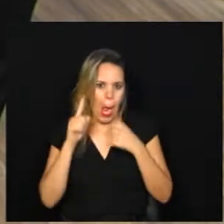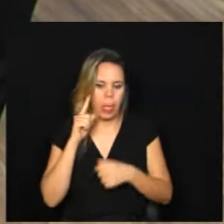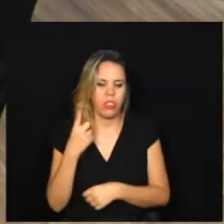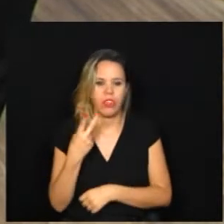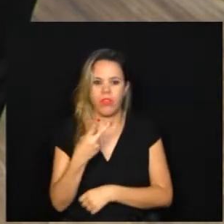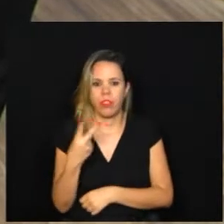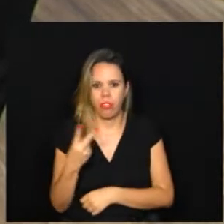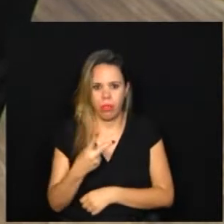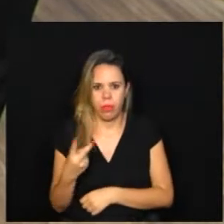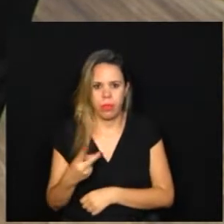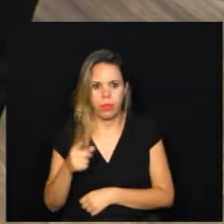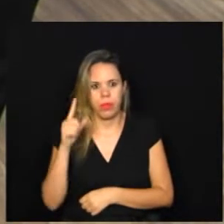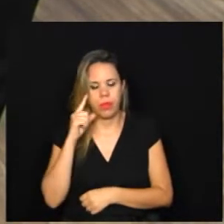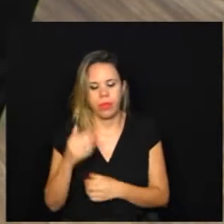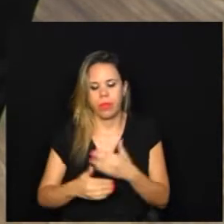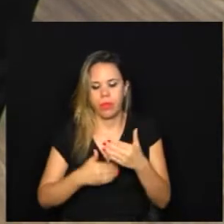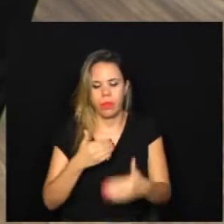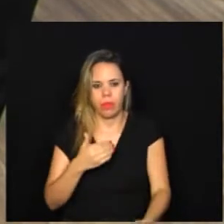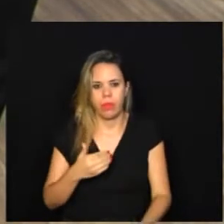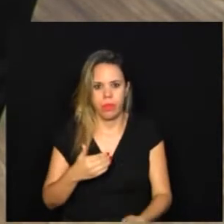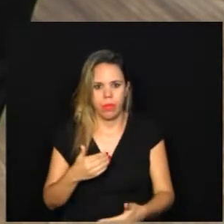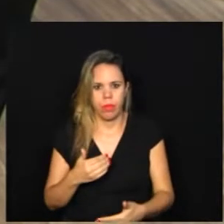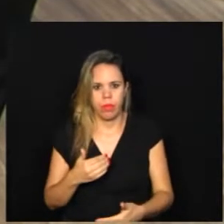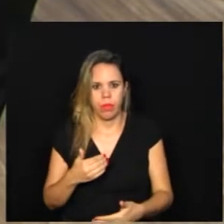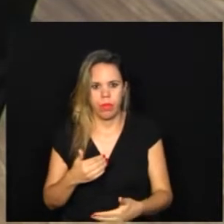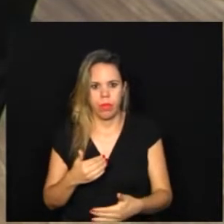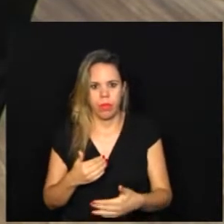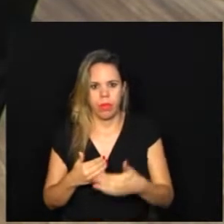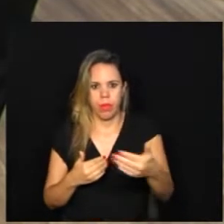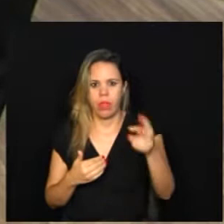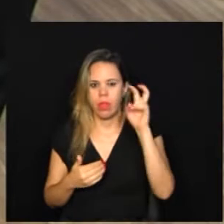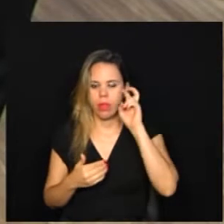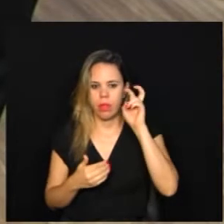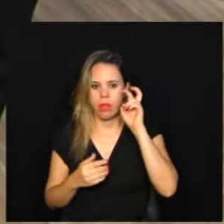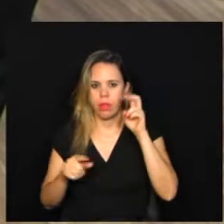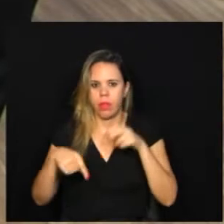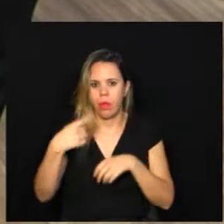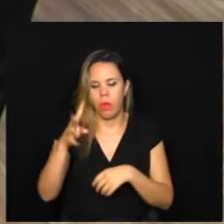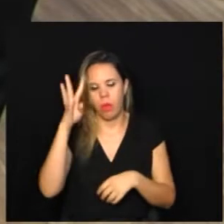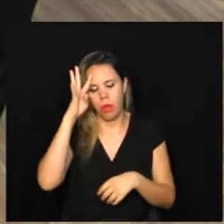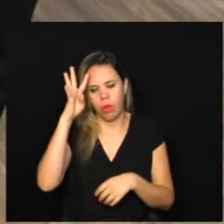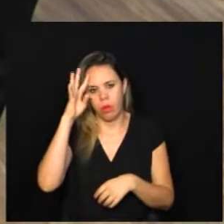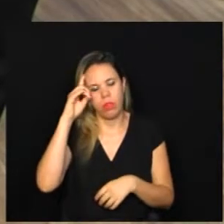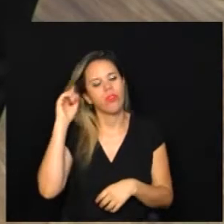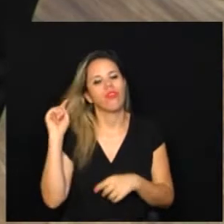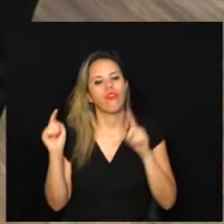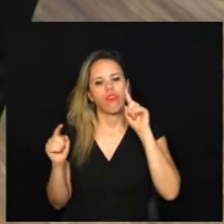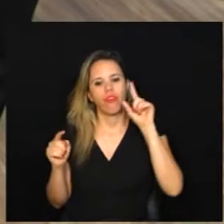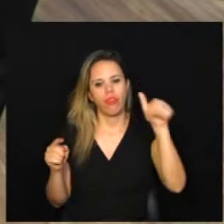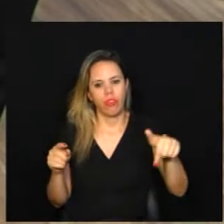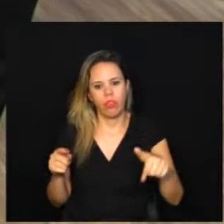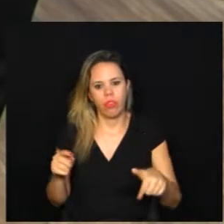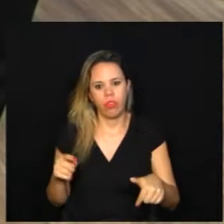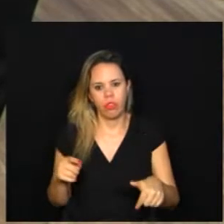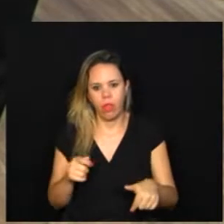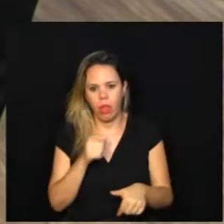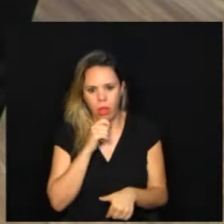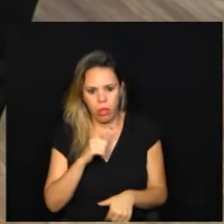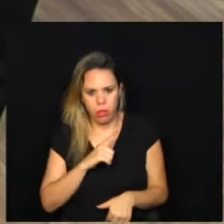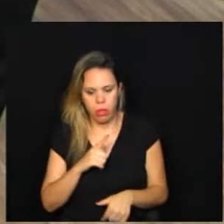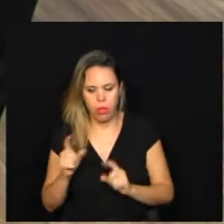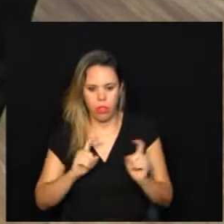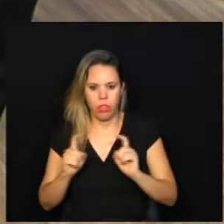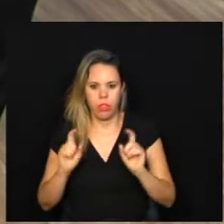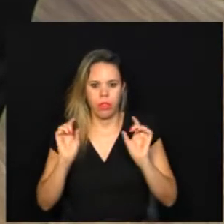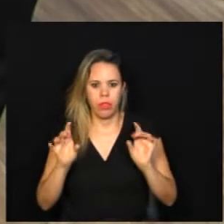18, Gabriel, que é a próxima quinta-feira, não, mas na quarta, dia 17, a gente ainda tem a